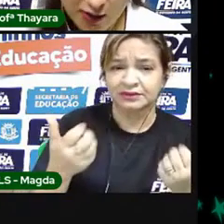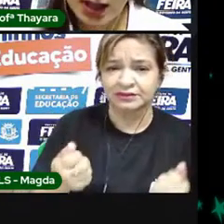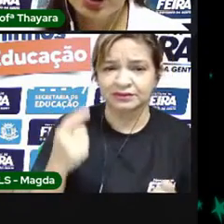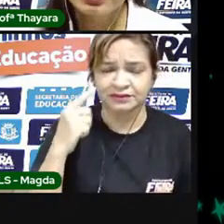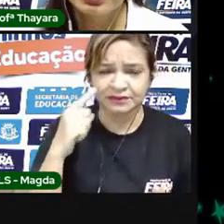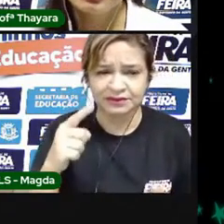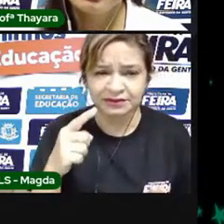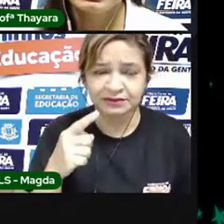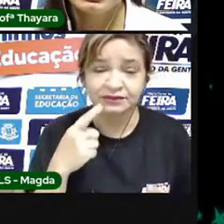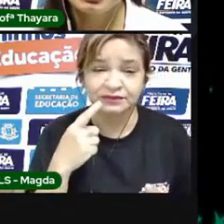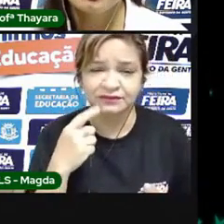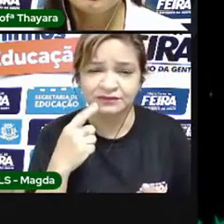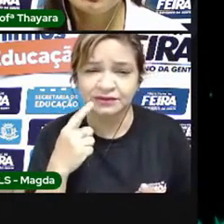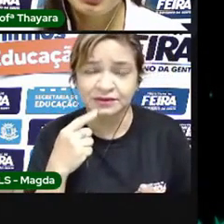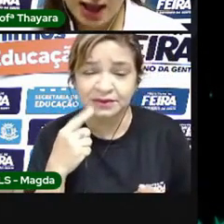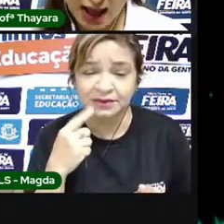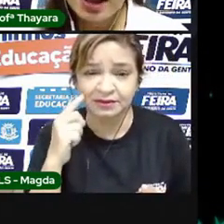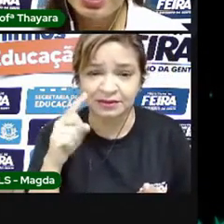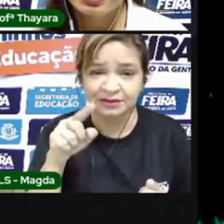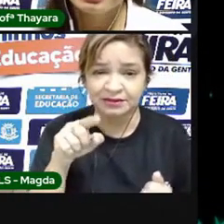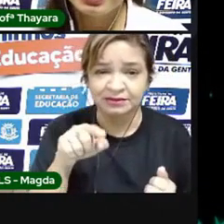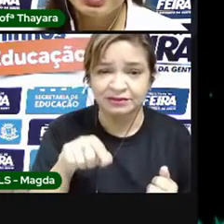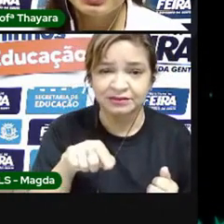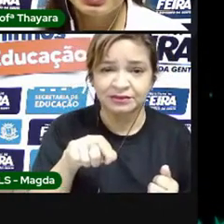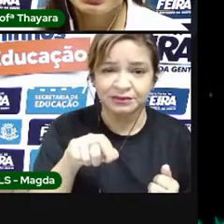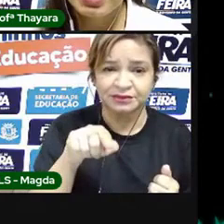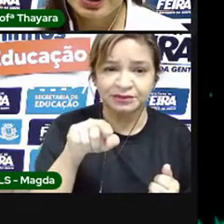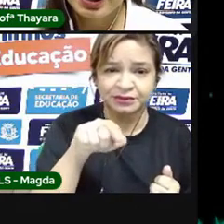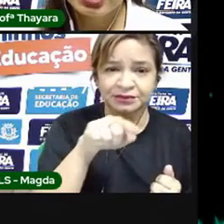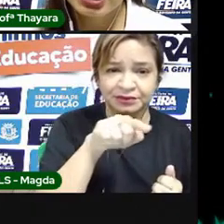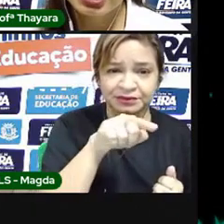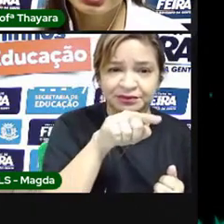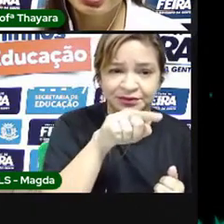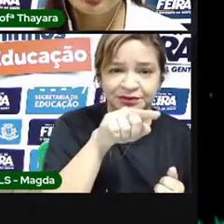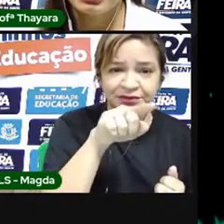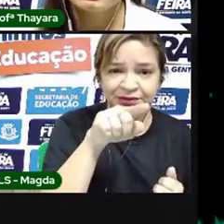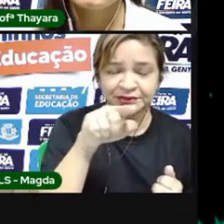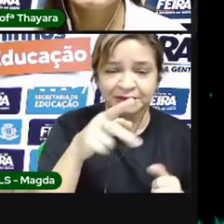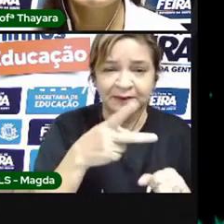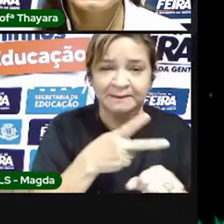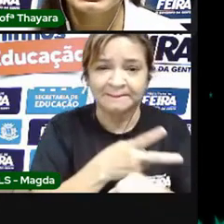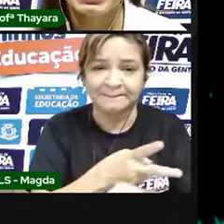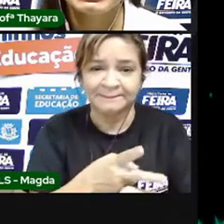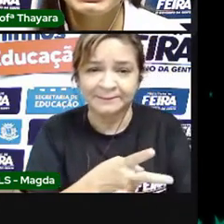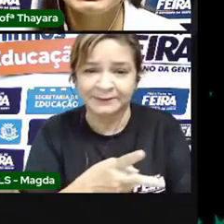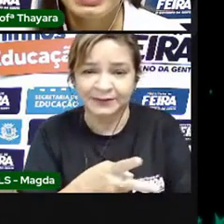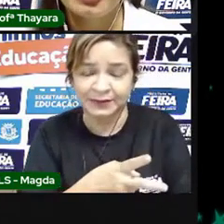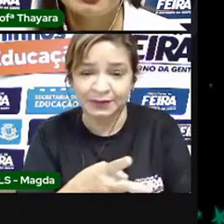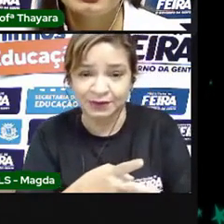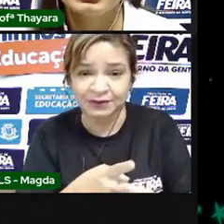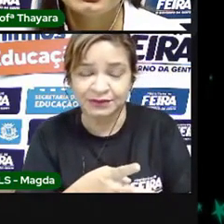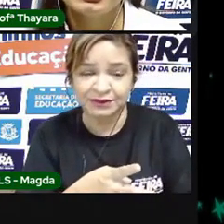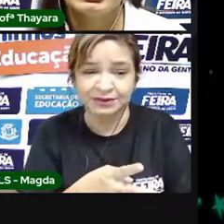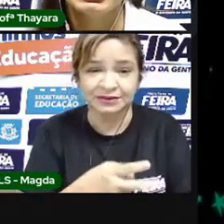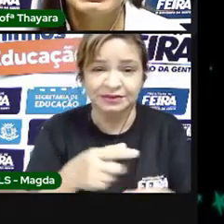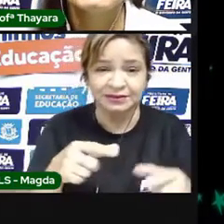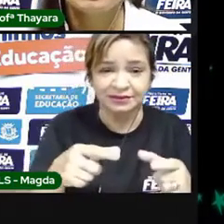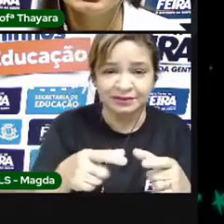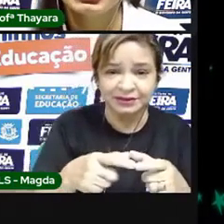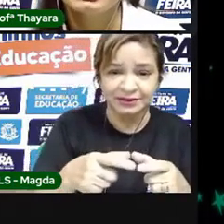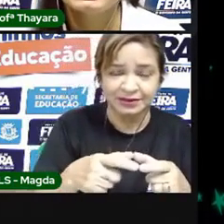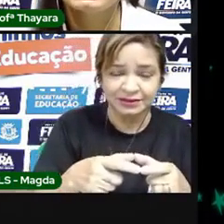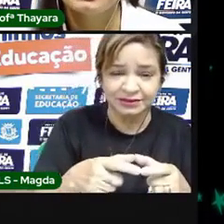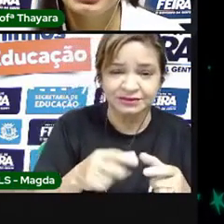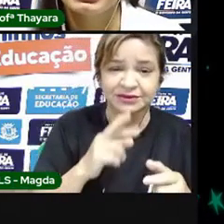vermelho. A nossa função é ir atrás da caixinha que está com a resposta certa e tentar fugir desses